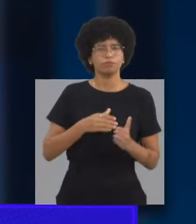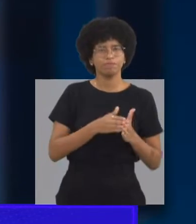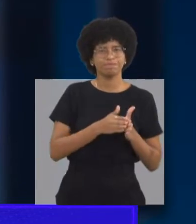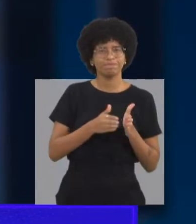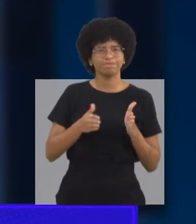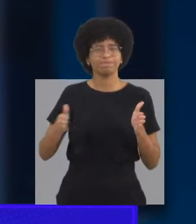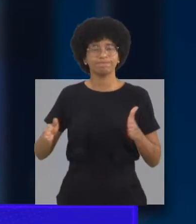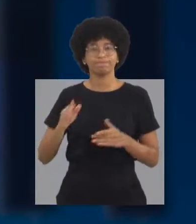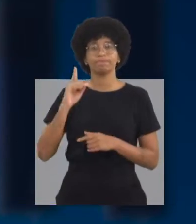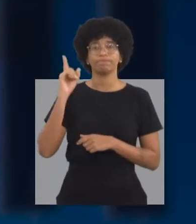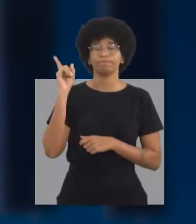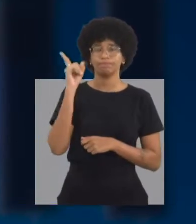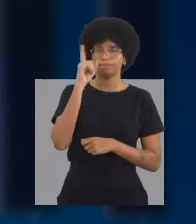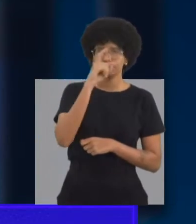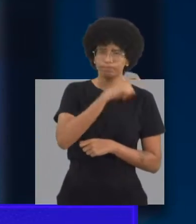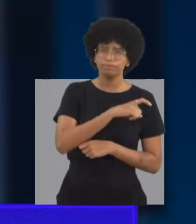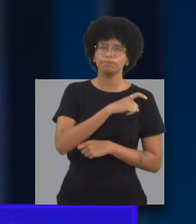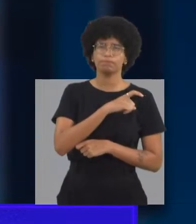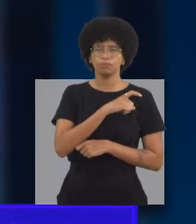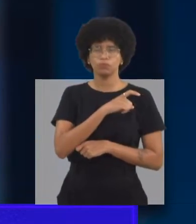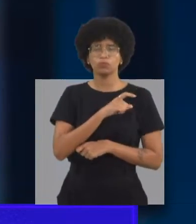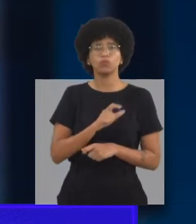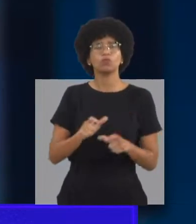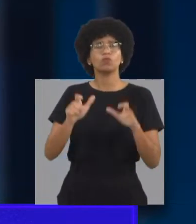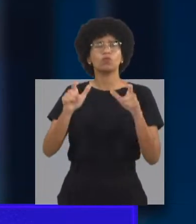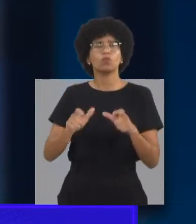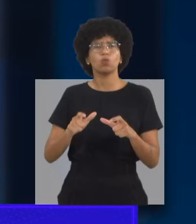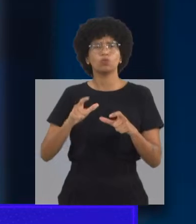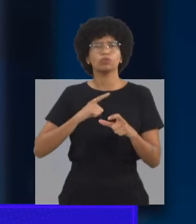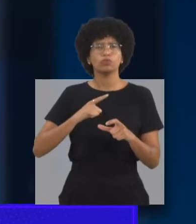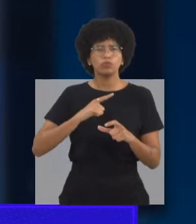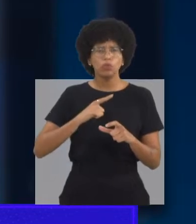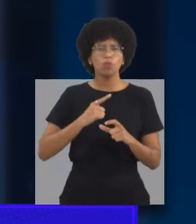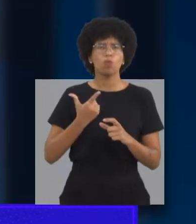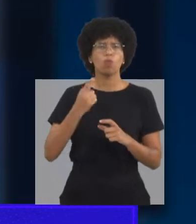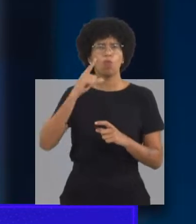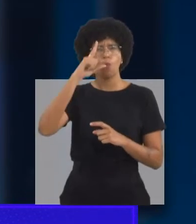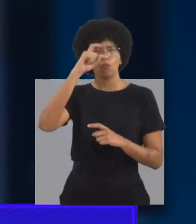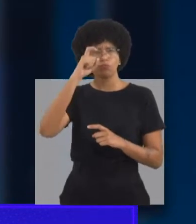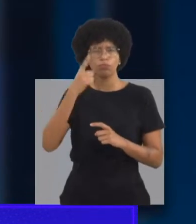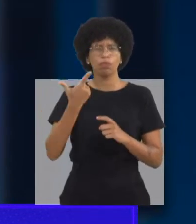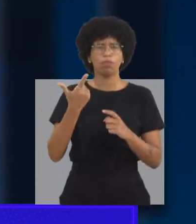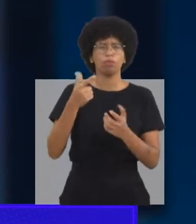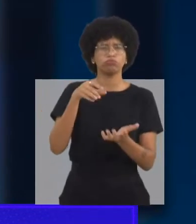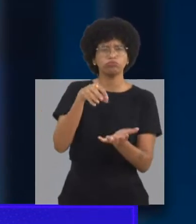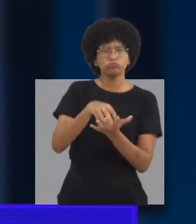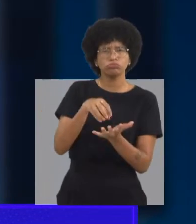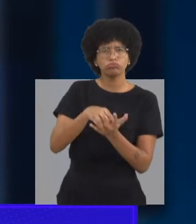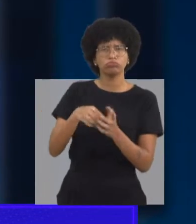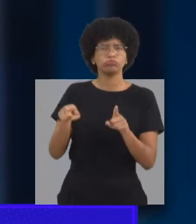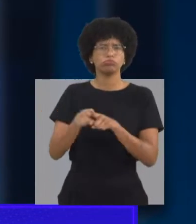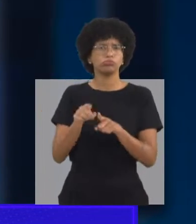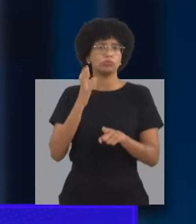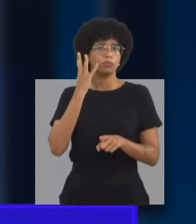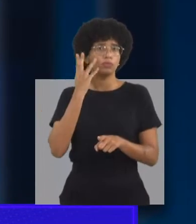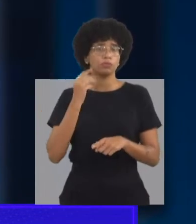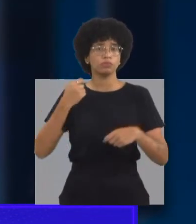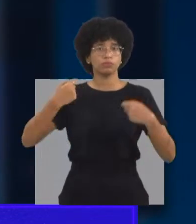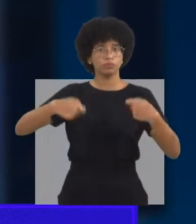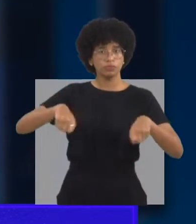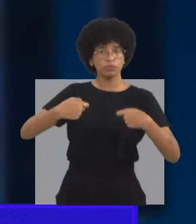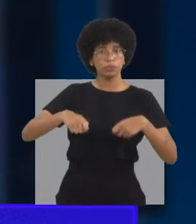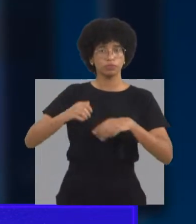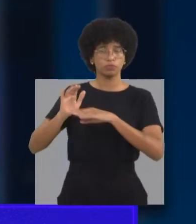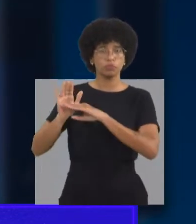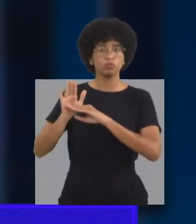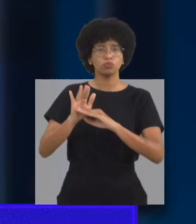E foi um período muito difícil. Um período onde as clínicas, os atendimentos e os centros de crianças que